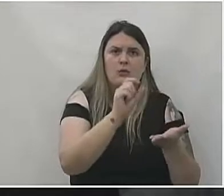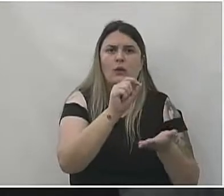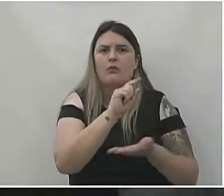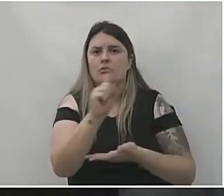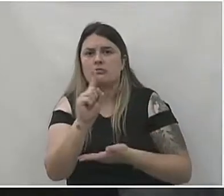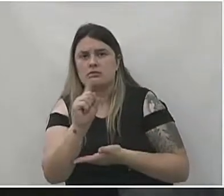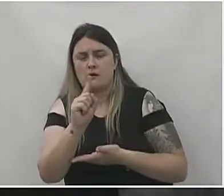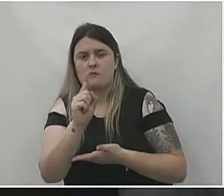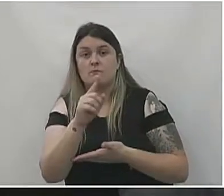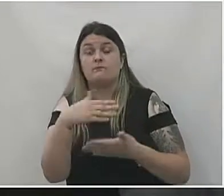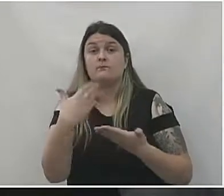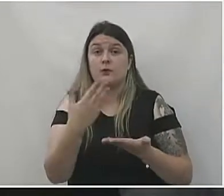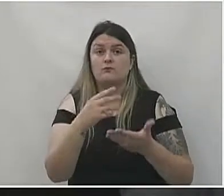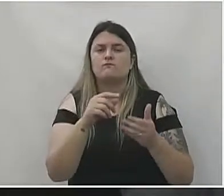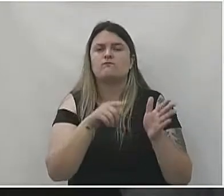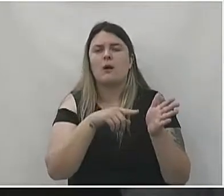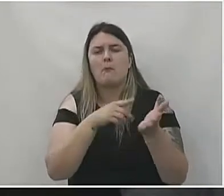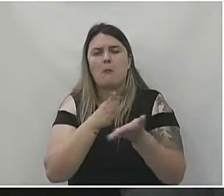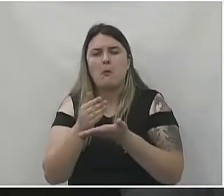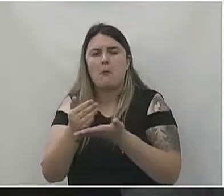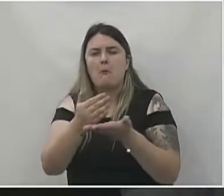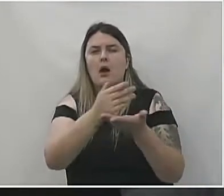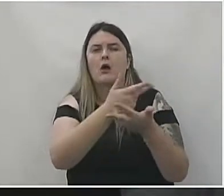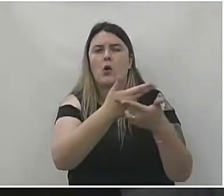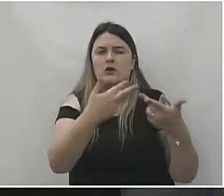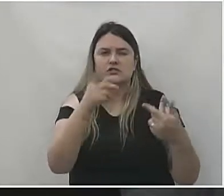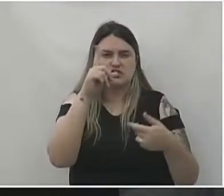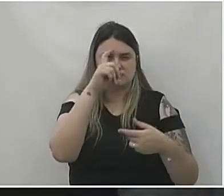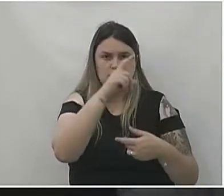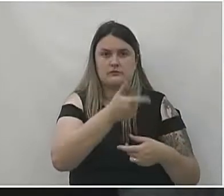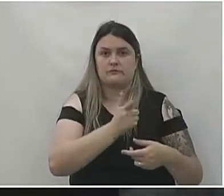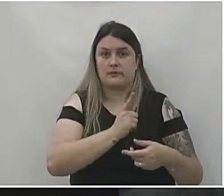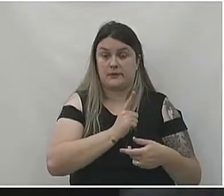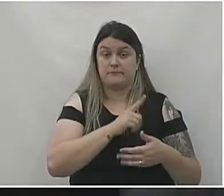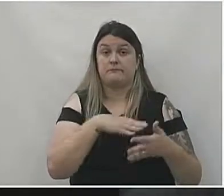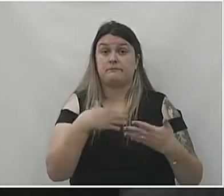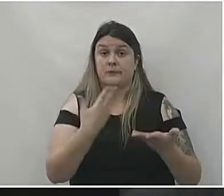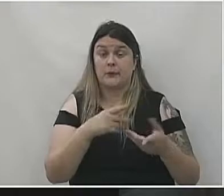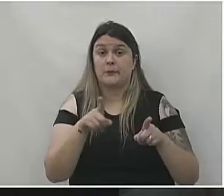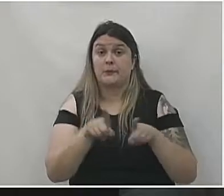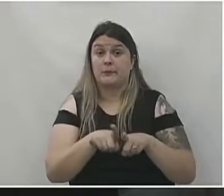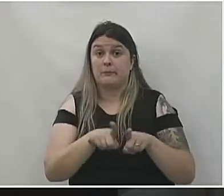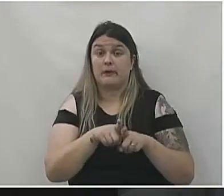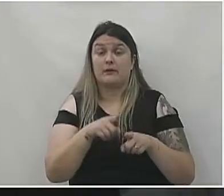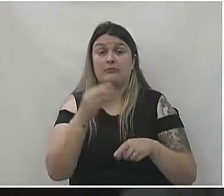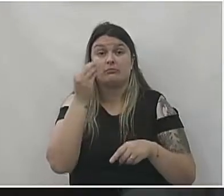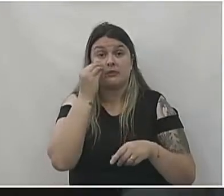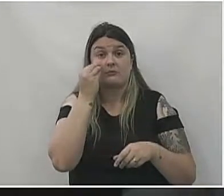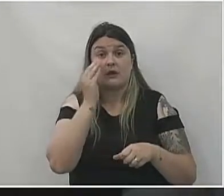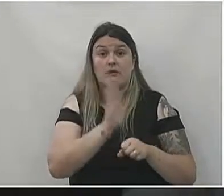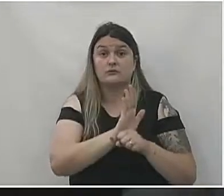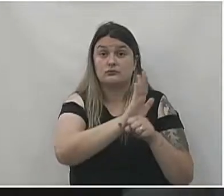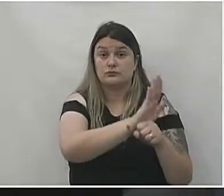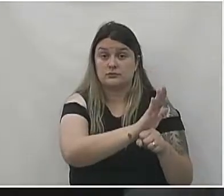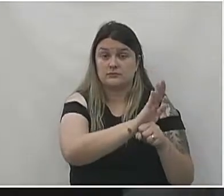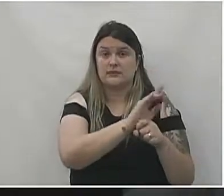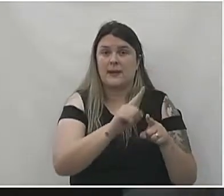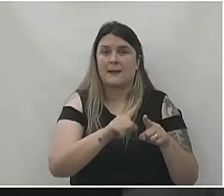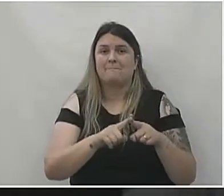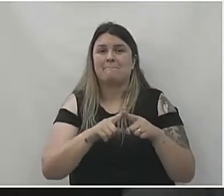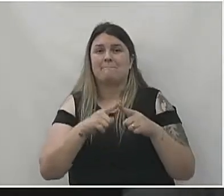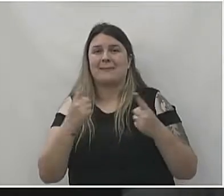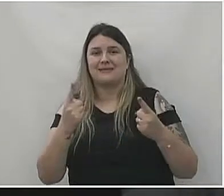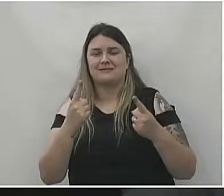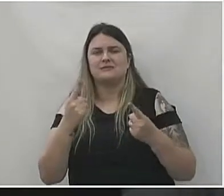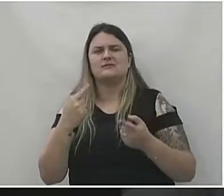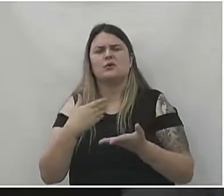Então eles levantaram realmente várias dificuldades que eles têm, então a gente vai também buscar ajudar nessa questão. Mas